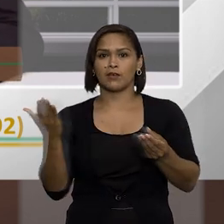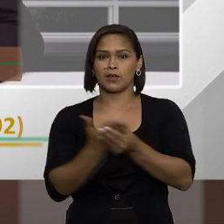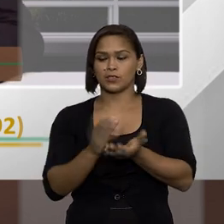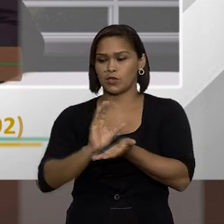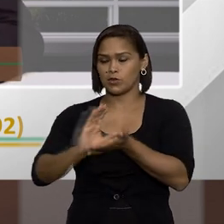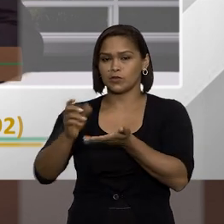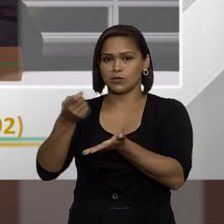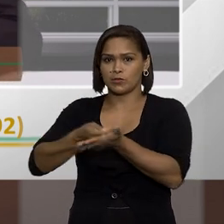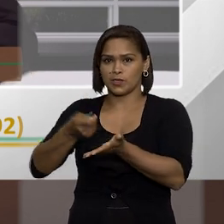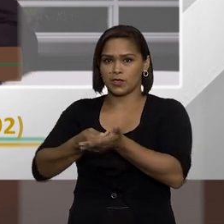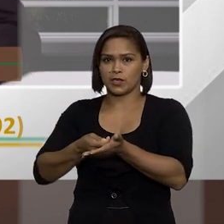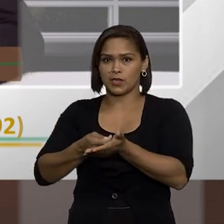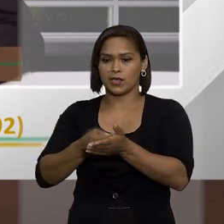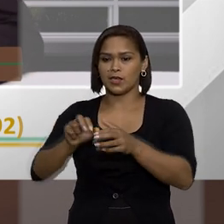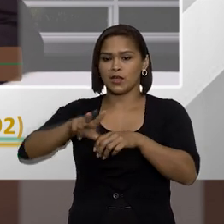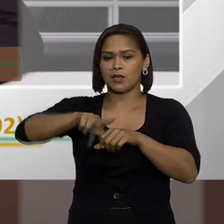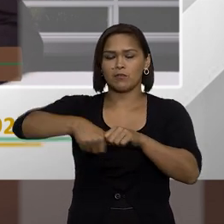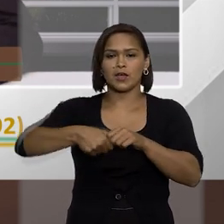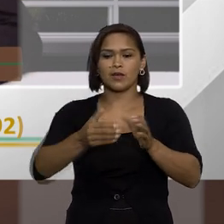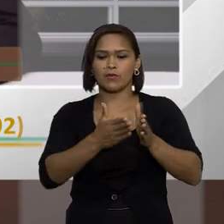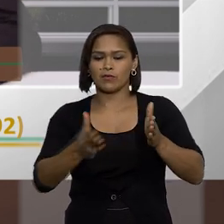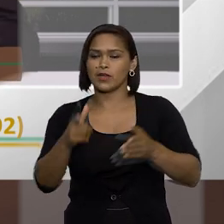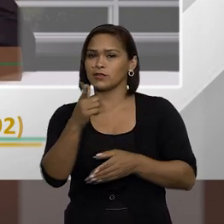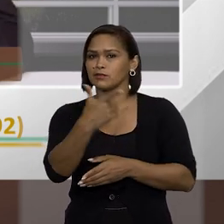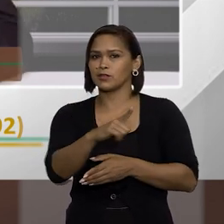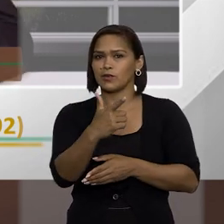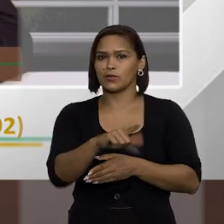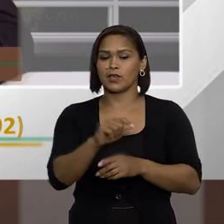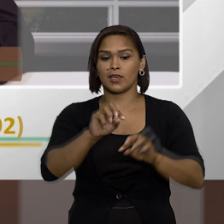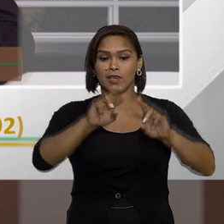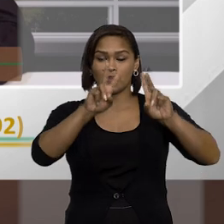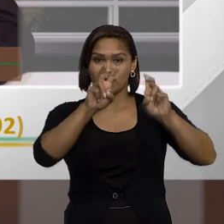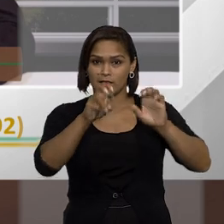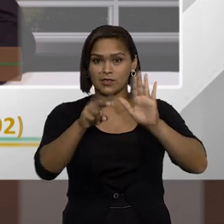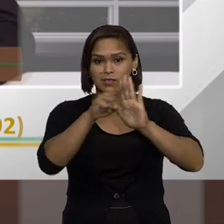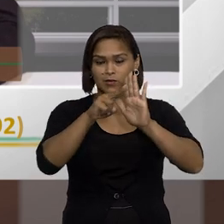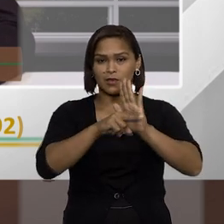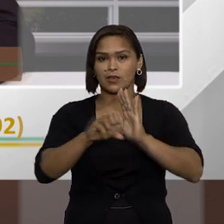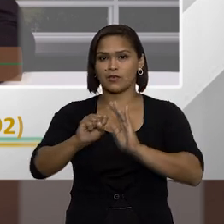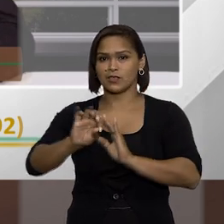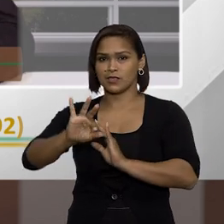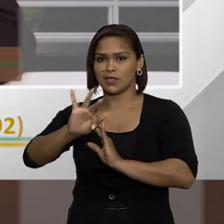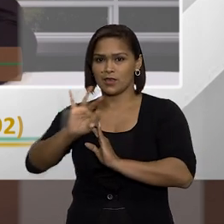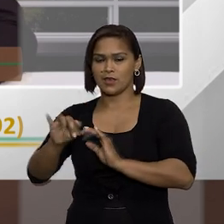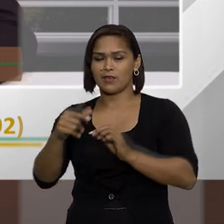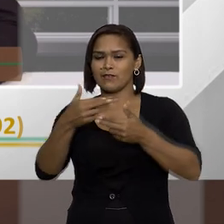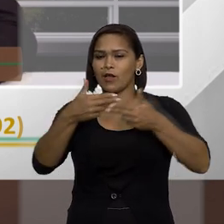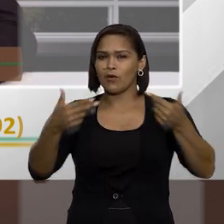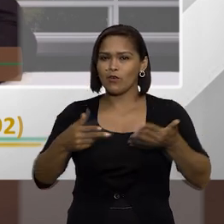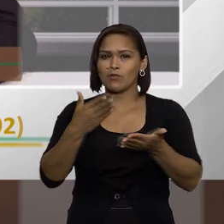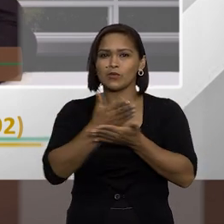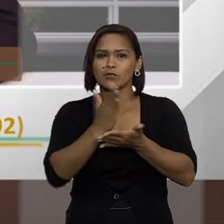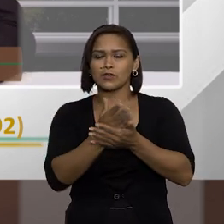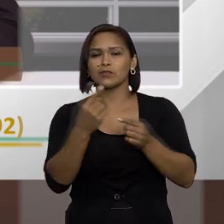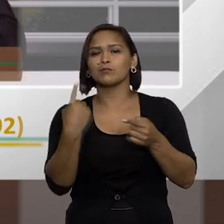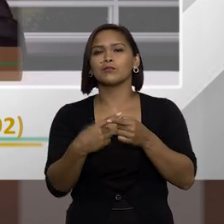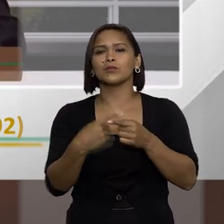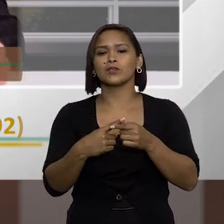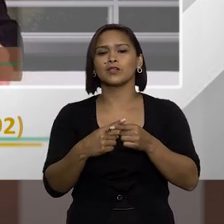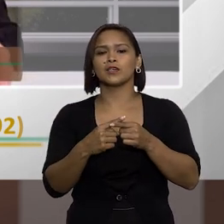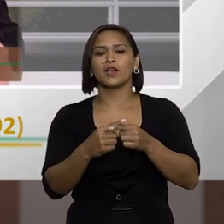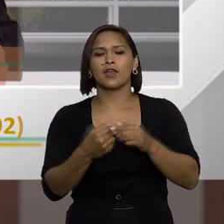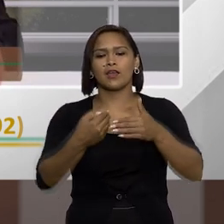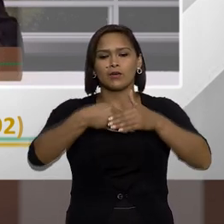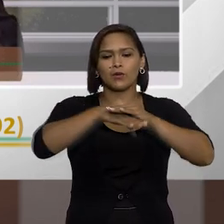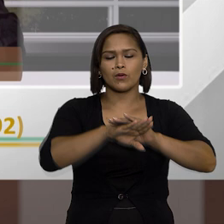as ações de ressarcimento erário são imprescritíveis e essa é uma norma que o STF relativizou muitas vezes porque a